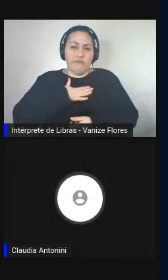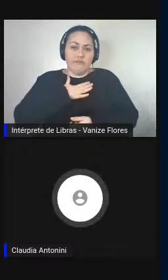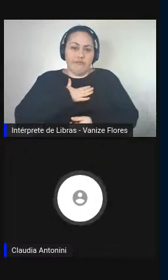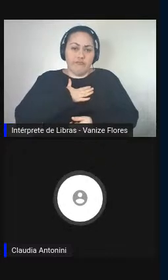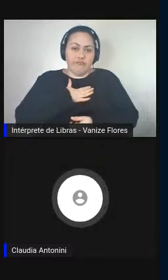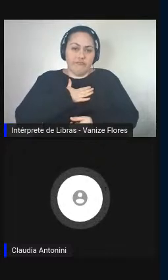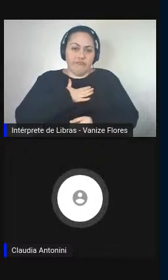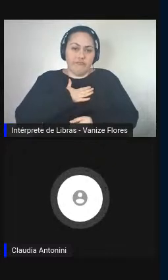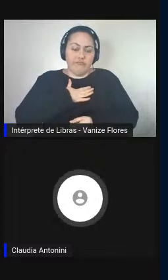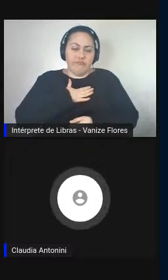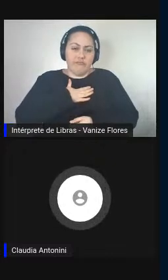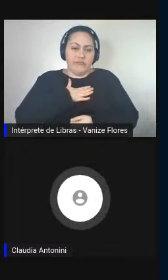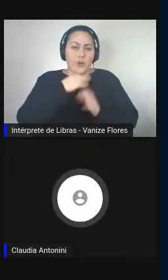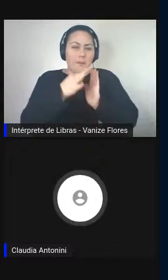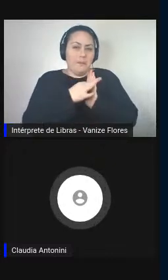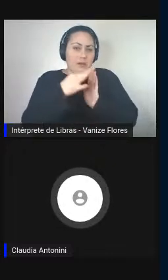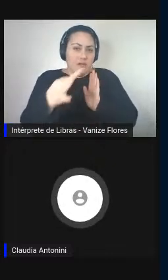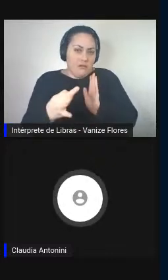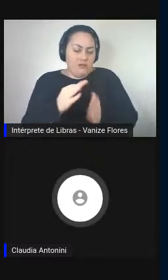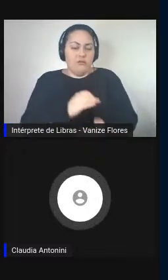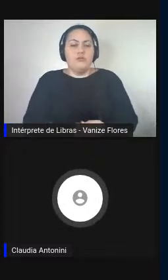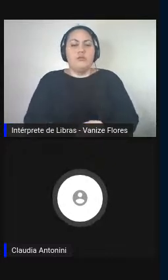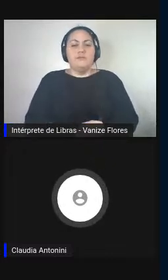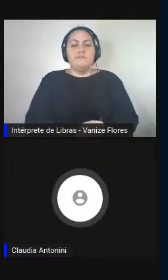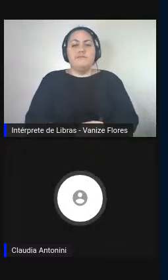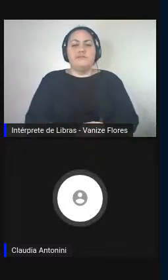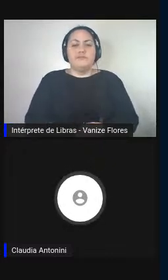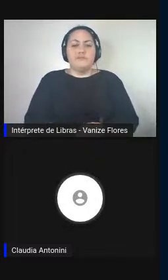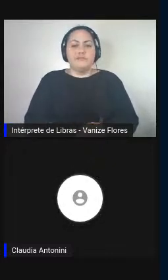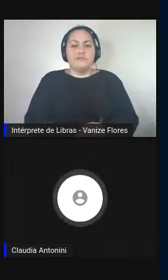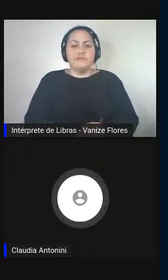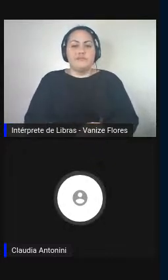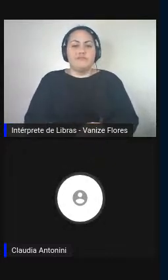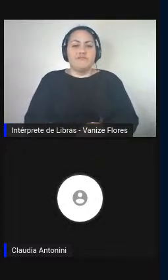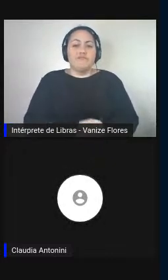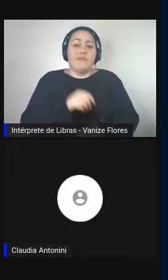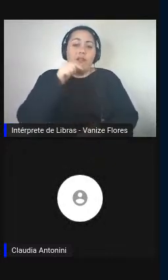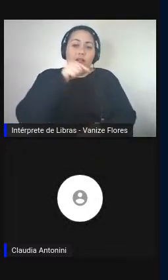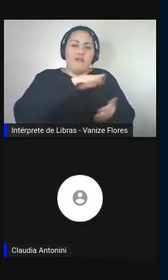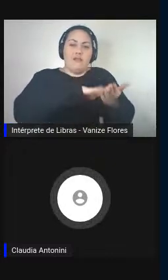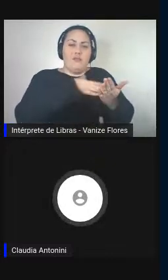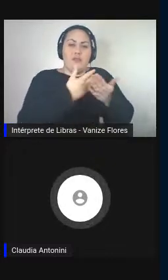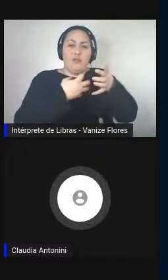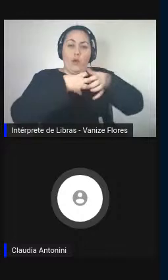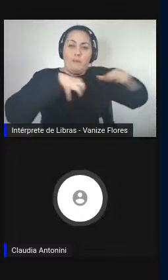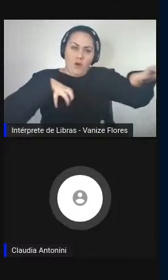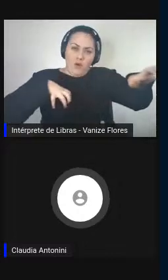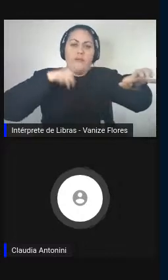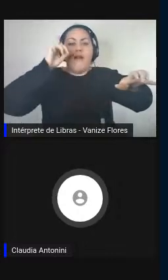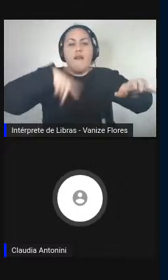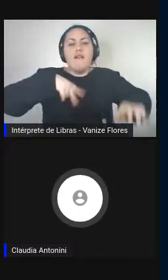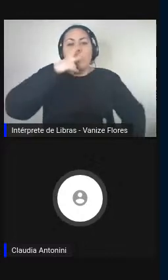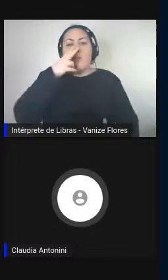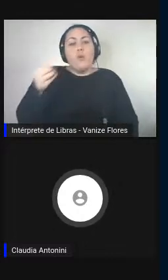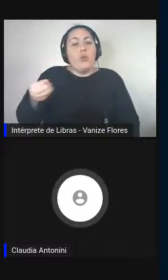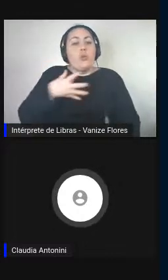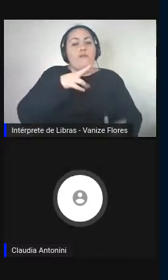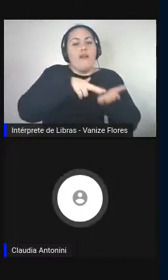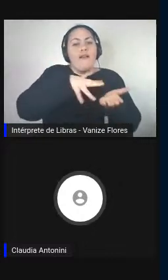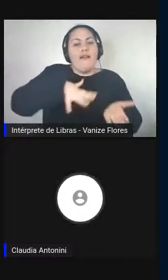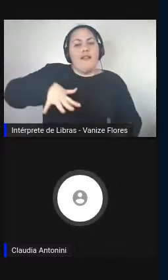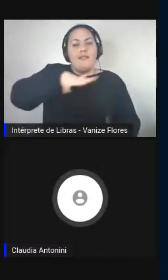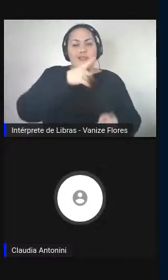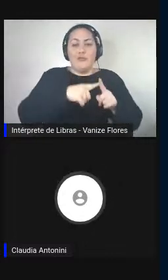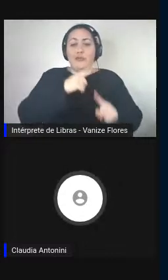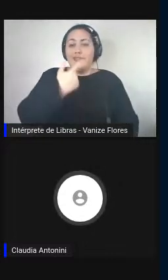se transformou no bem e no mal em uma nova realidade, esta segunda revolução